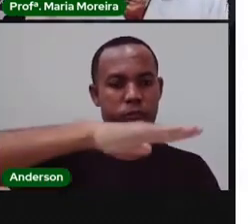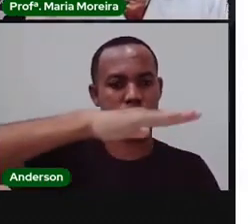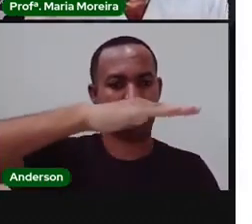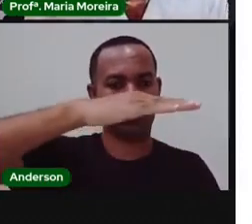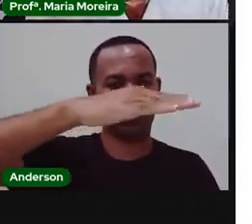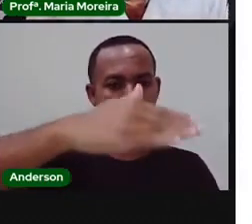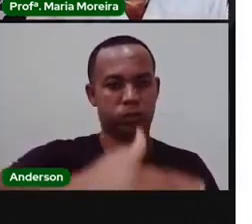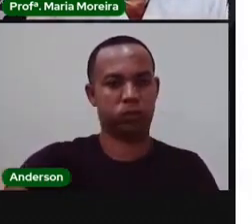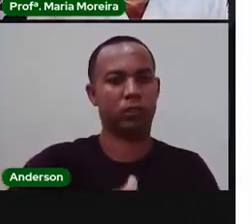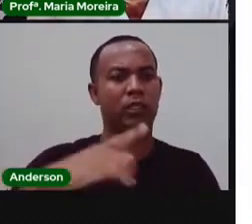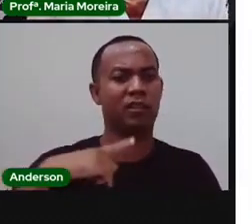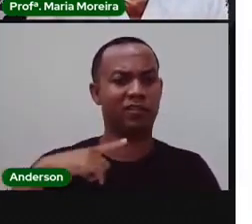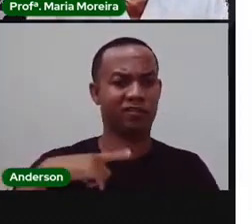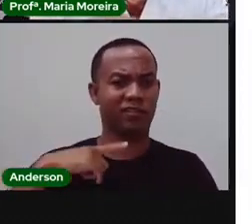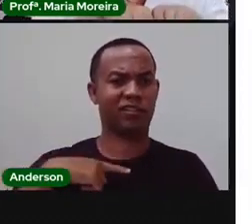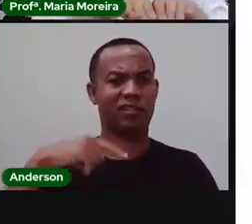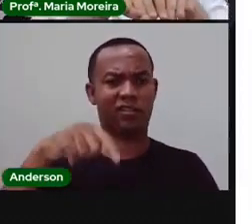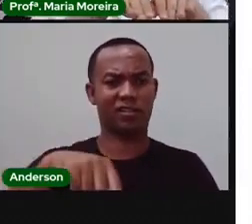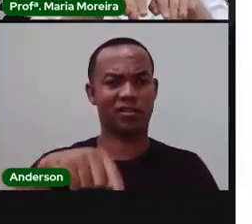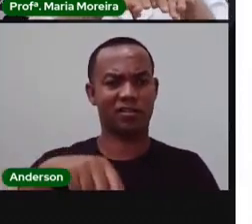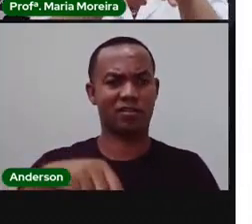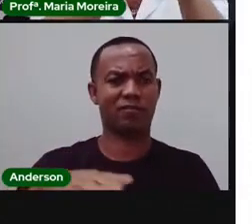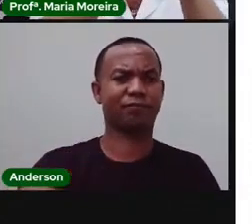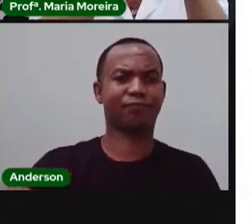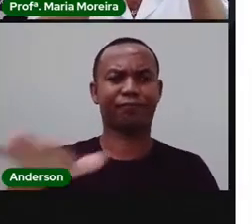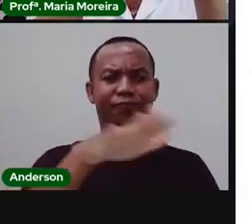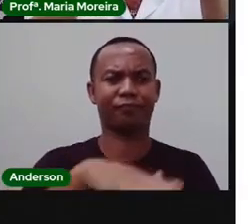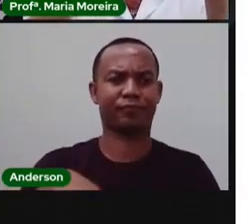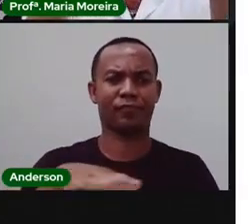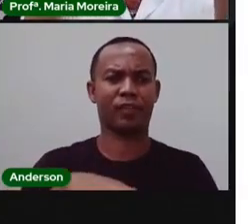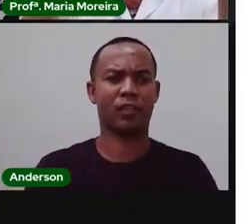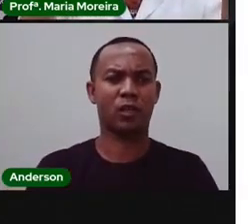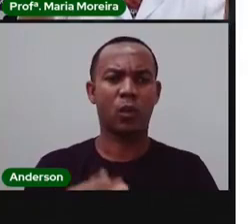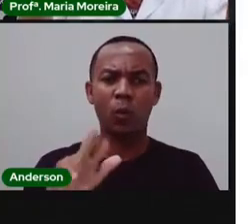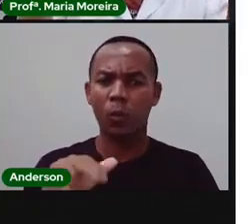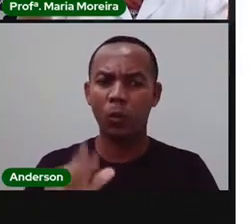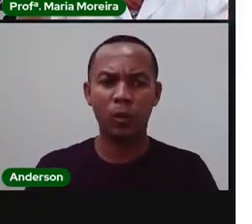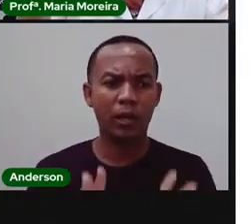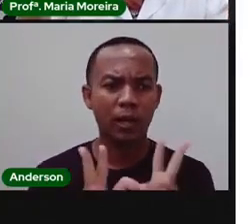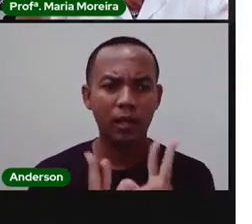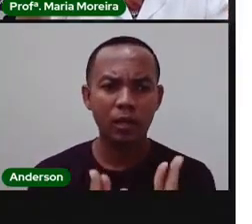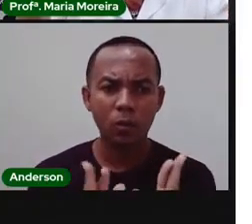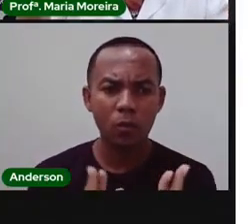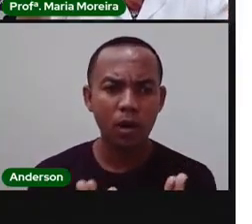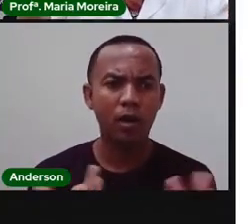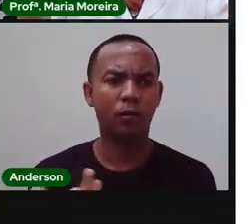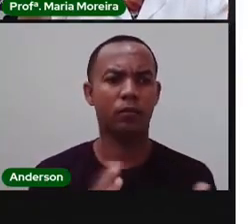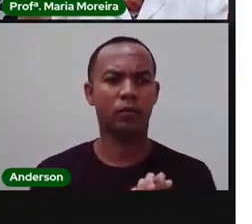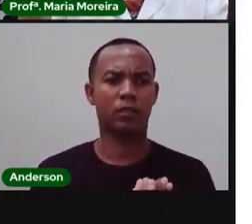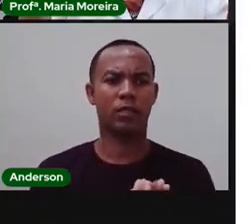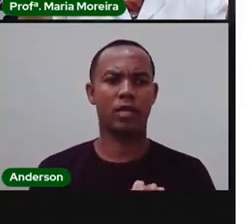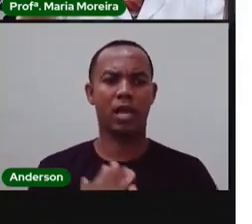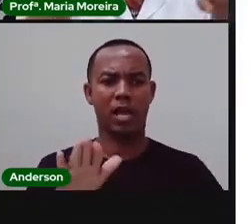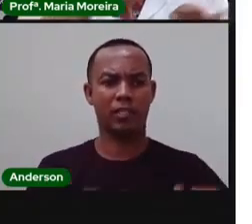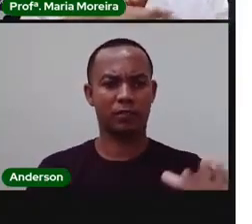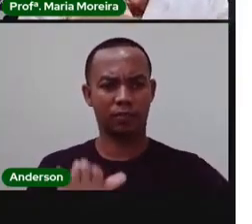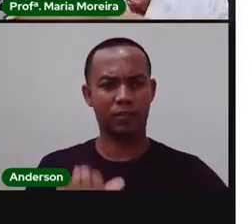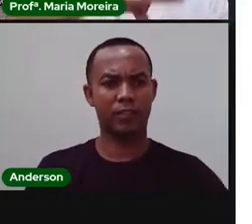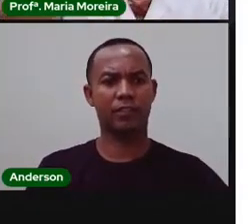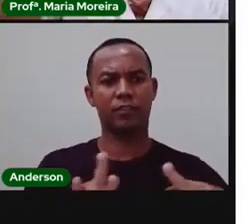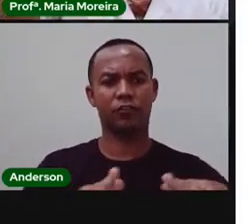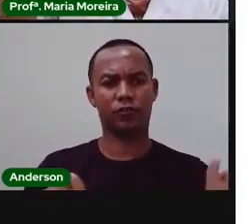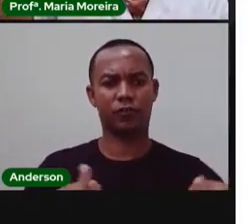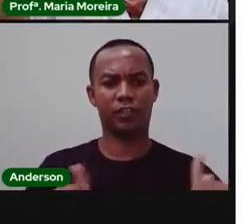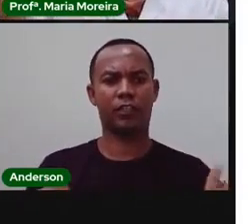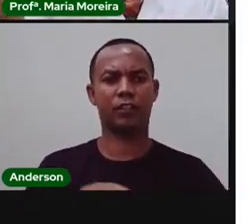paisagem. Ela nem sempre será o quê? Retinha, como é a grande parte do nosso centro da cidade. Ela